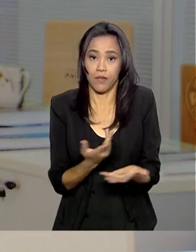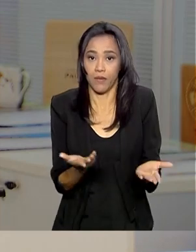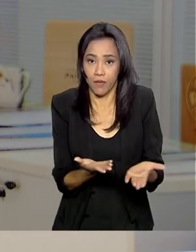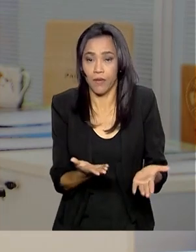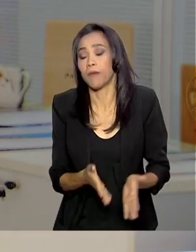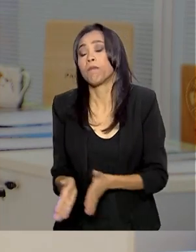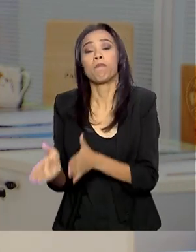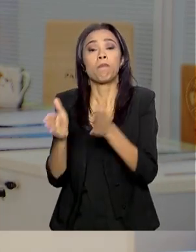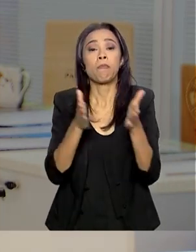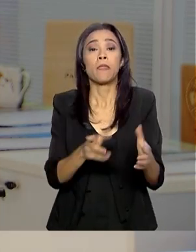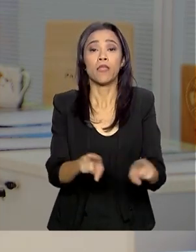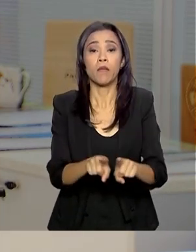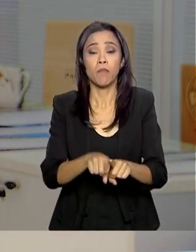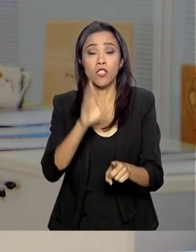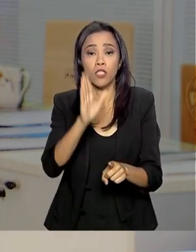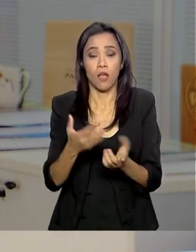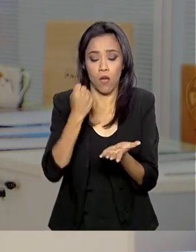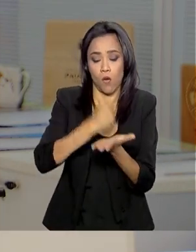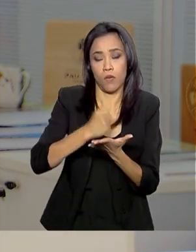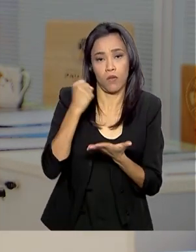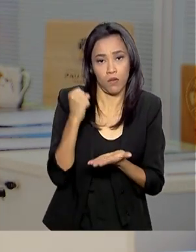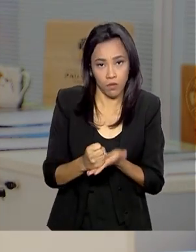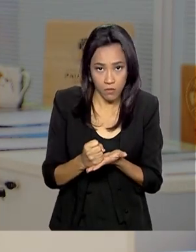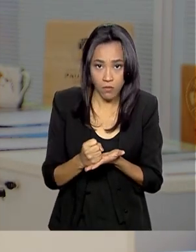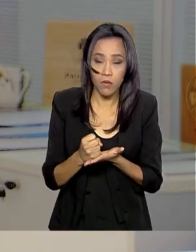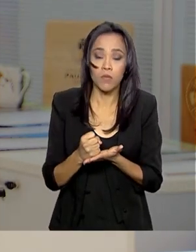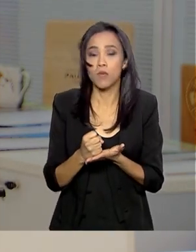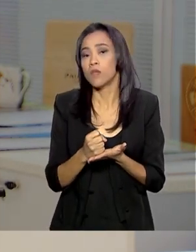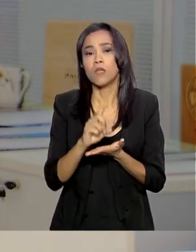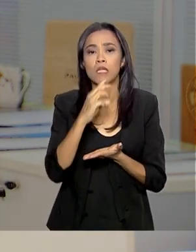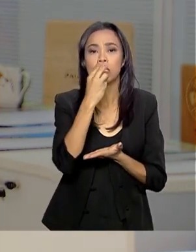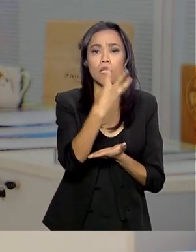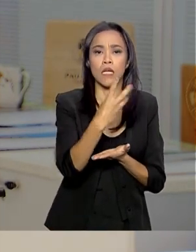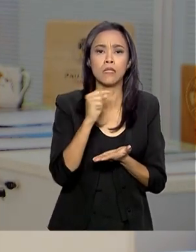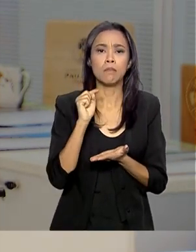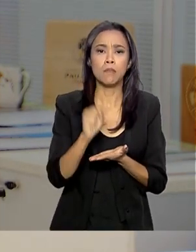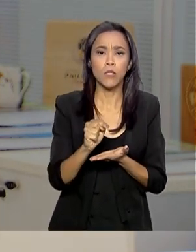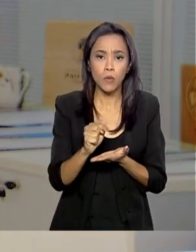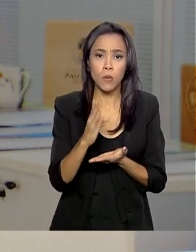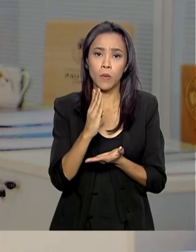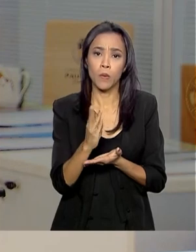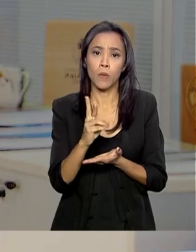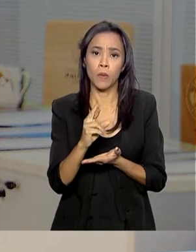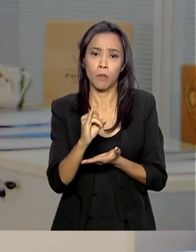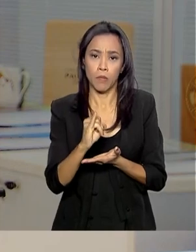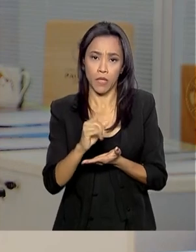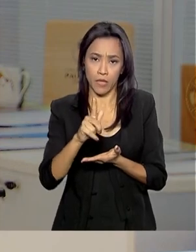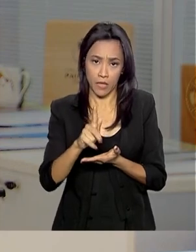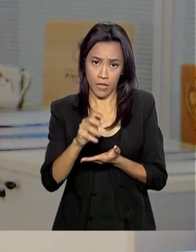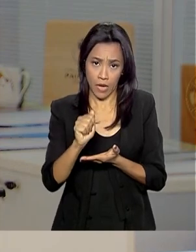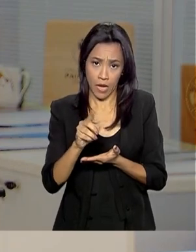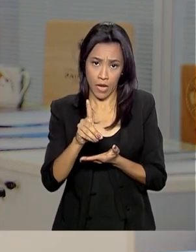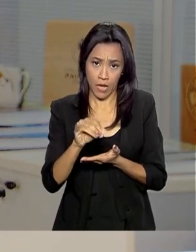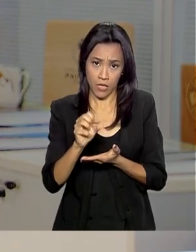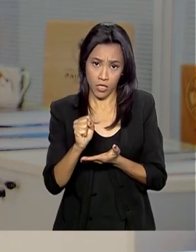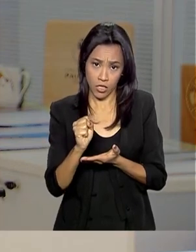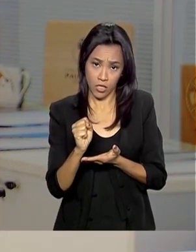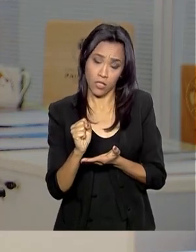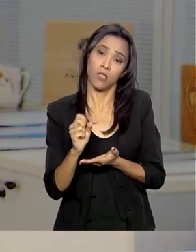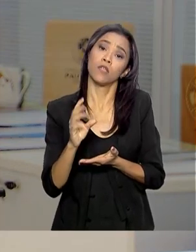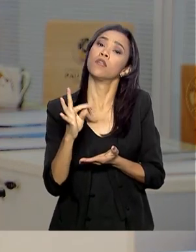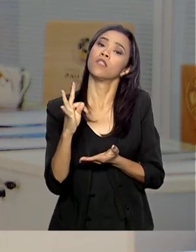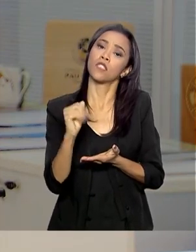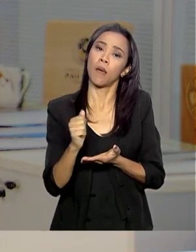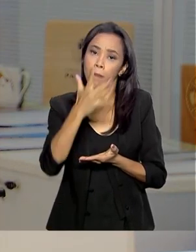contratamos, fizemos um grande contrato para 3 mil brigadistas, selecionando 1.170 para esse